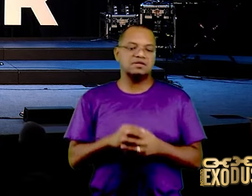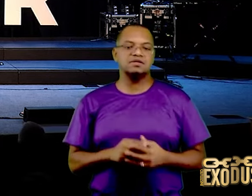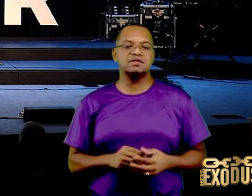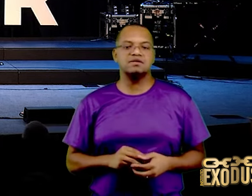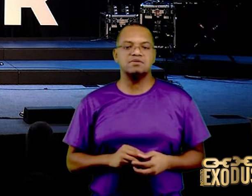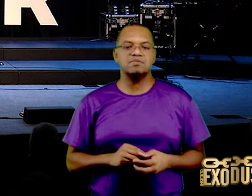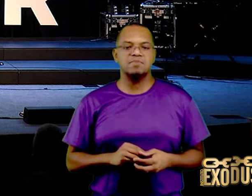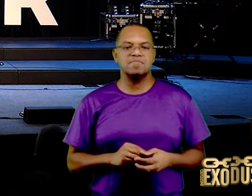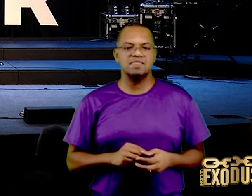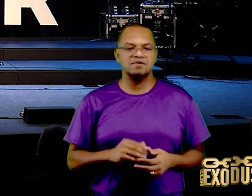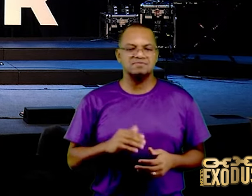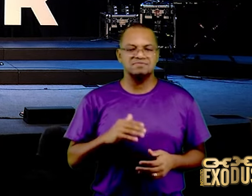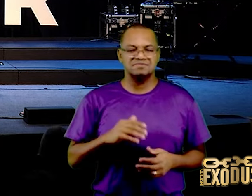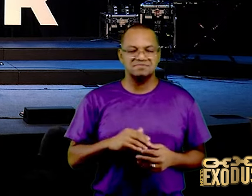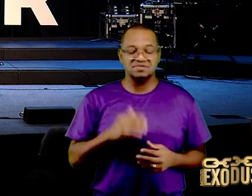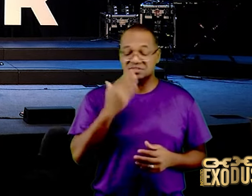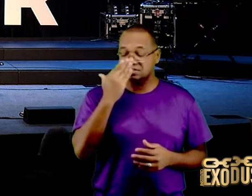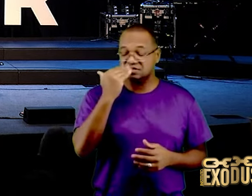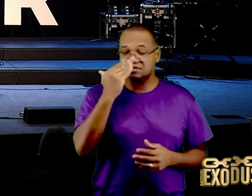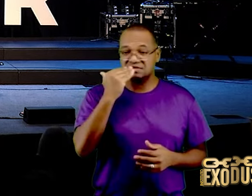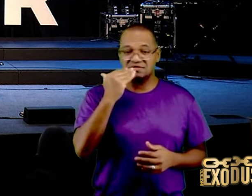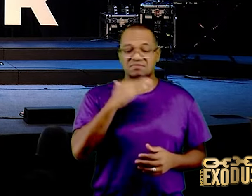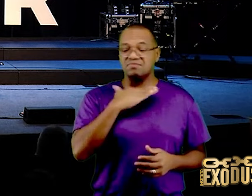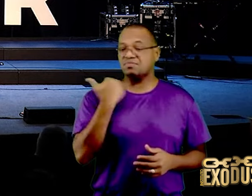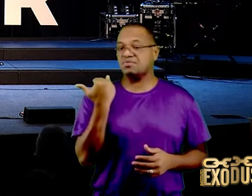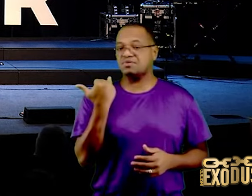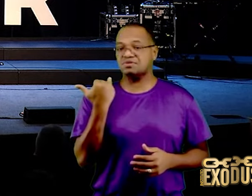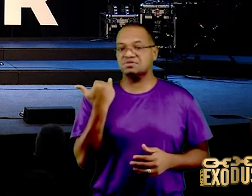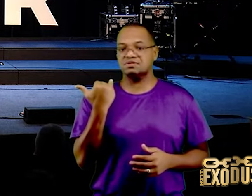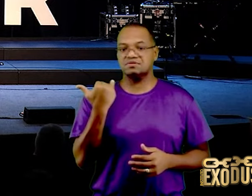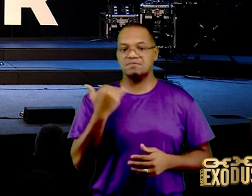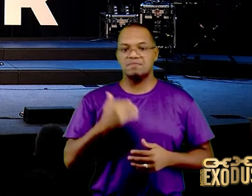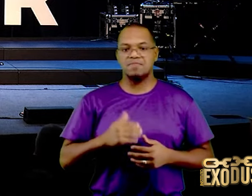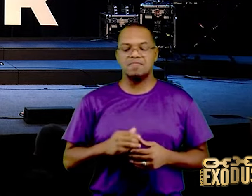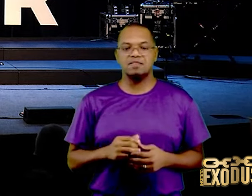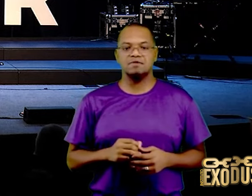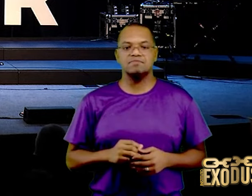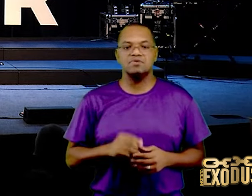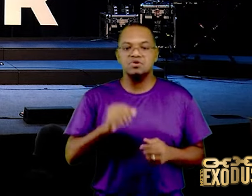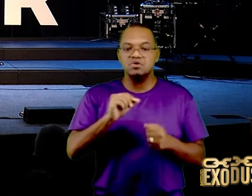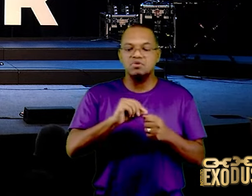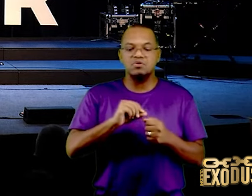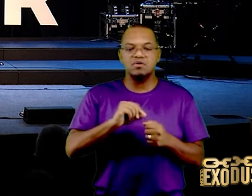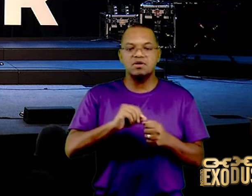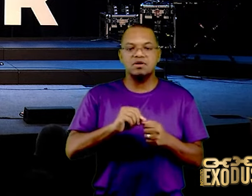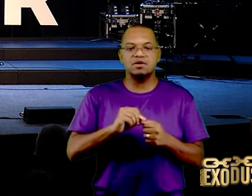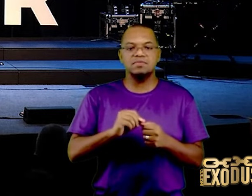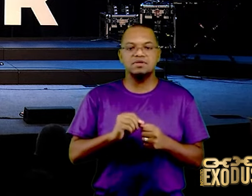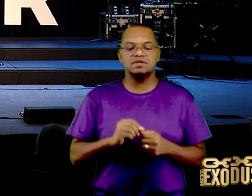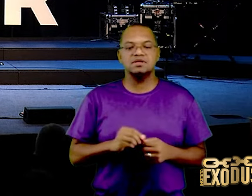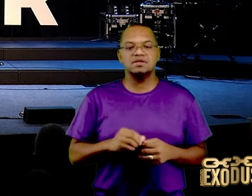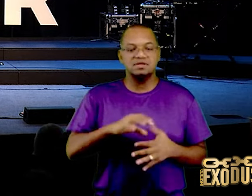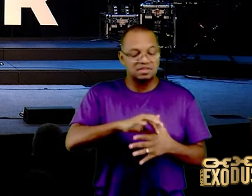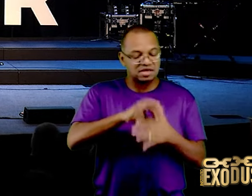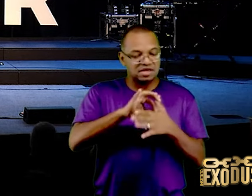ó, um fedor de morte, porque as obras da carne são manifestas, as quais são, ó, adultério,